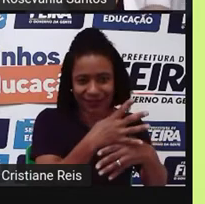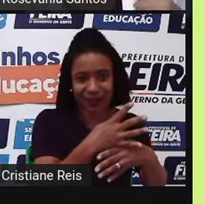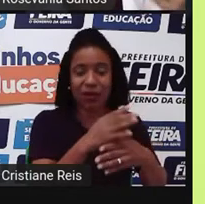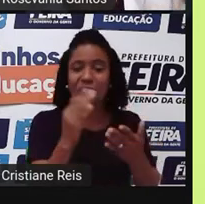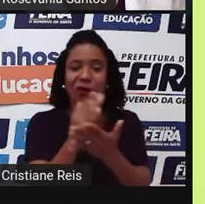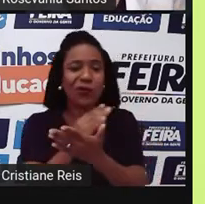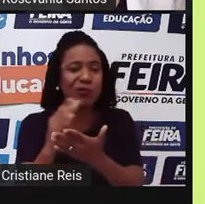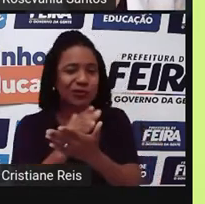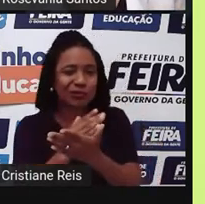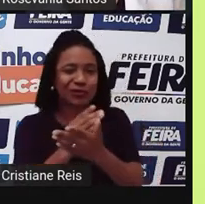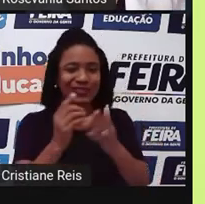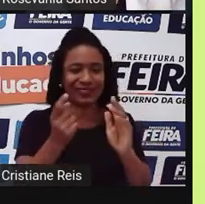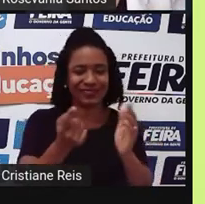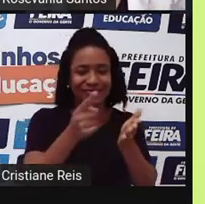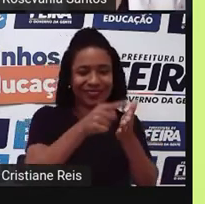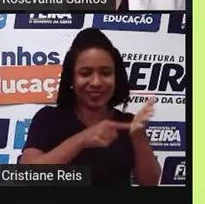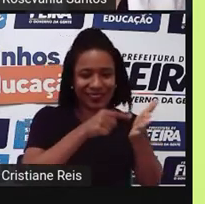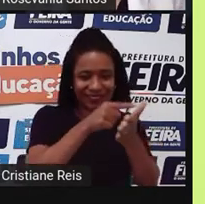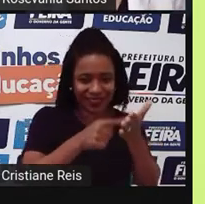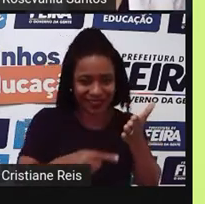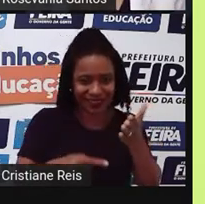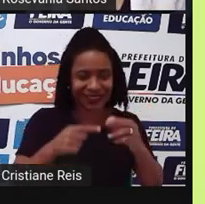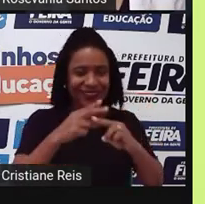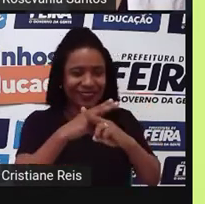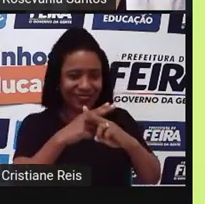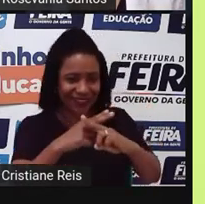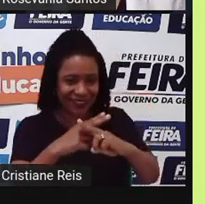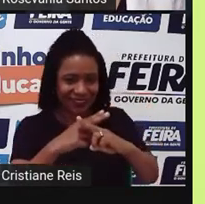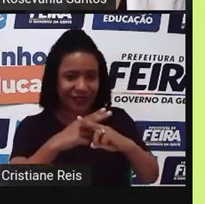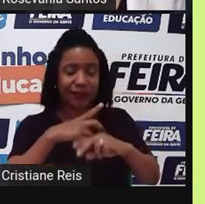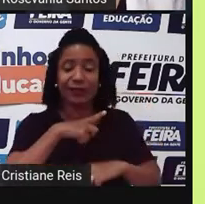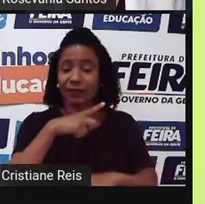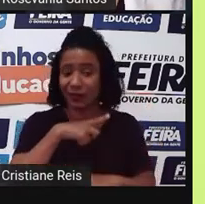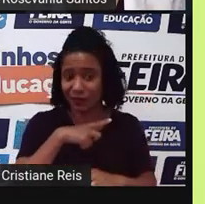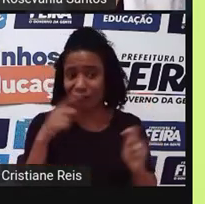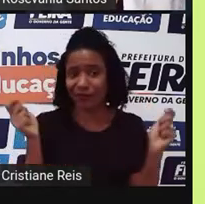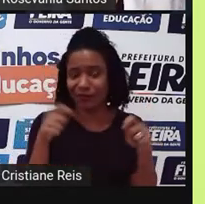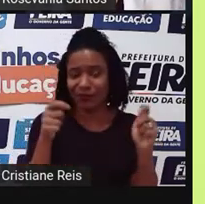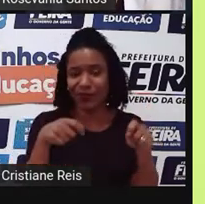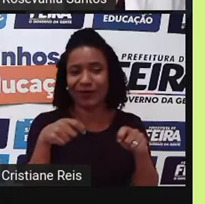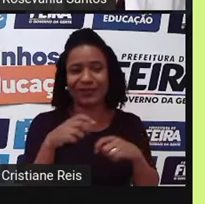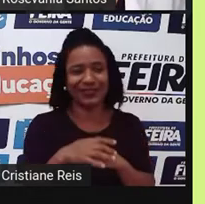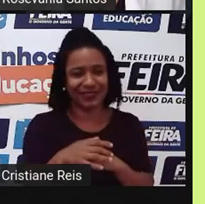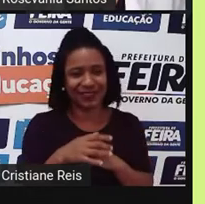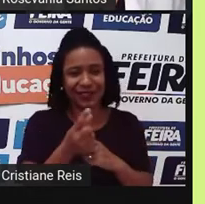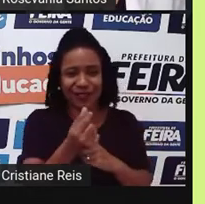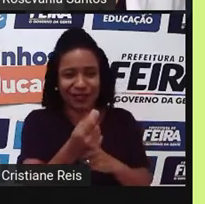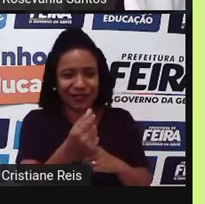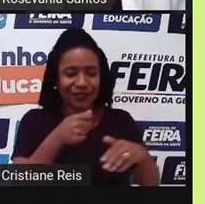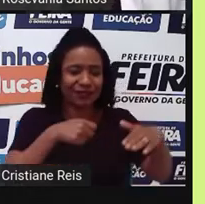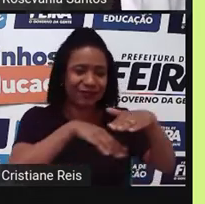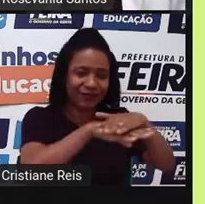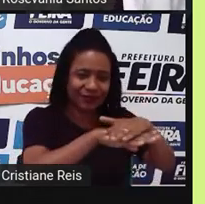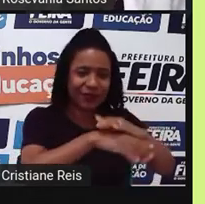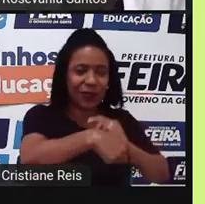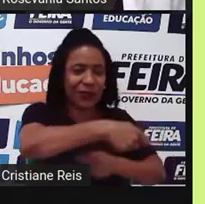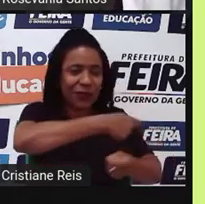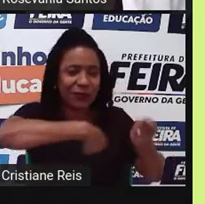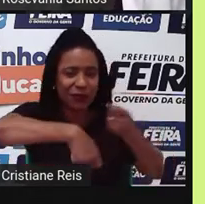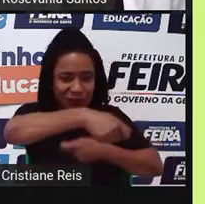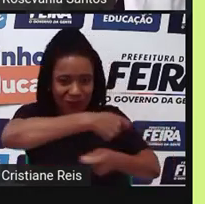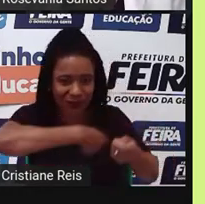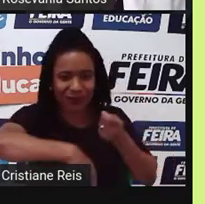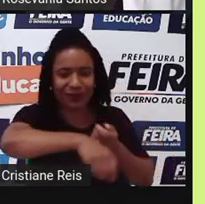bancários, né? Alguns pequenos agências aí nas cidades, mas, de qualquer forma, os serviços maiores, eles